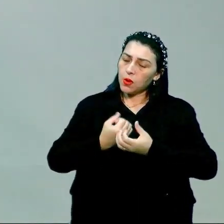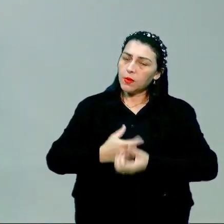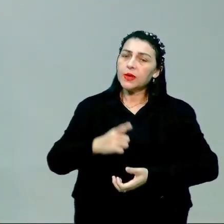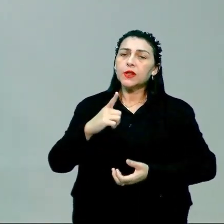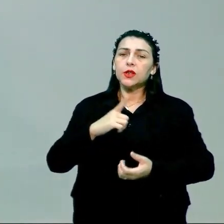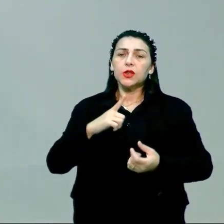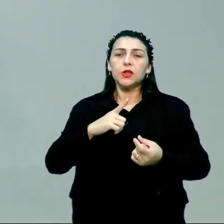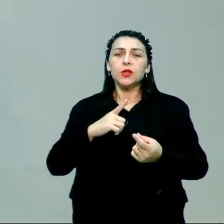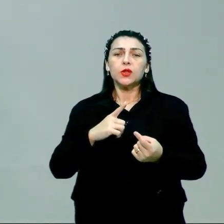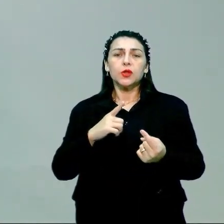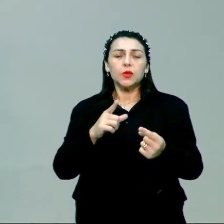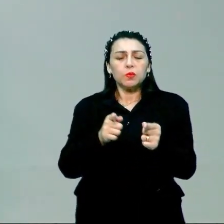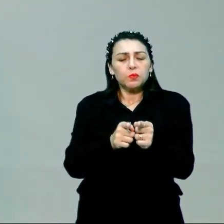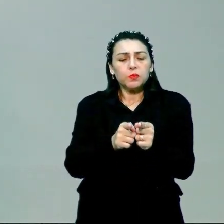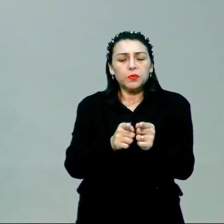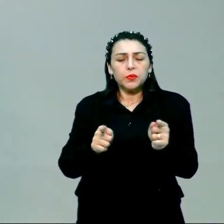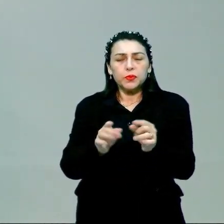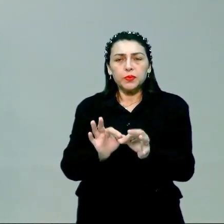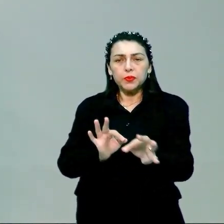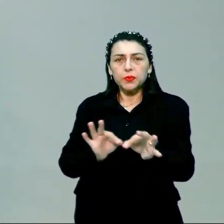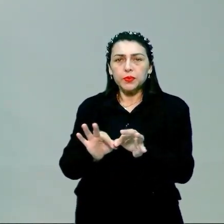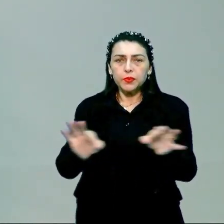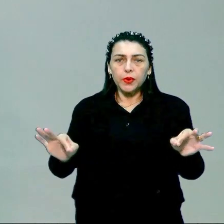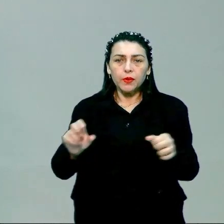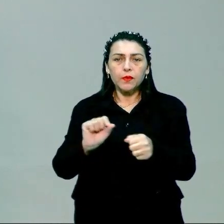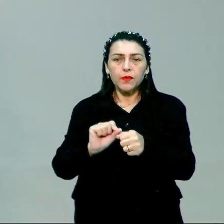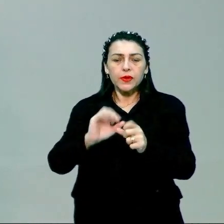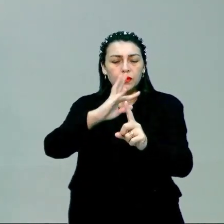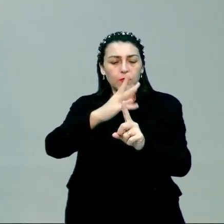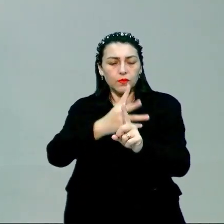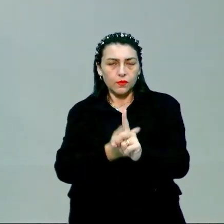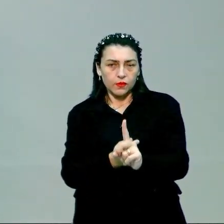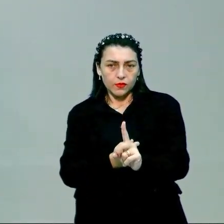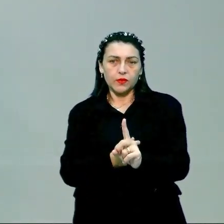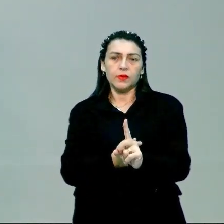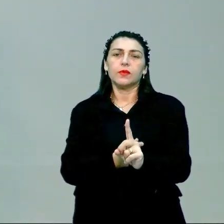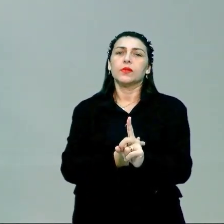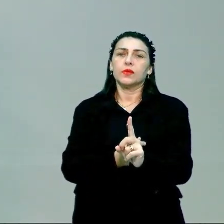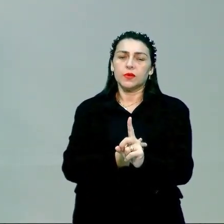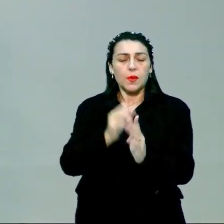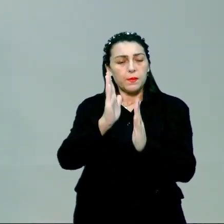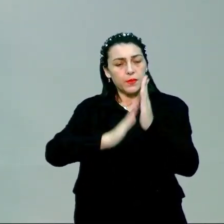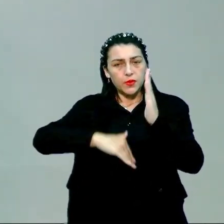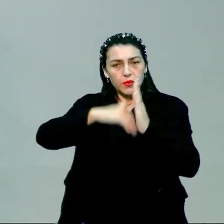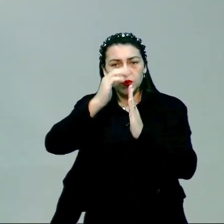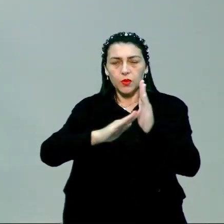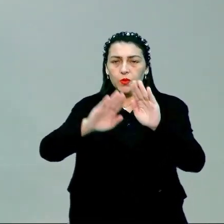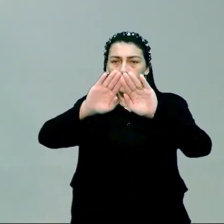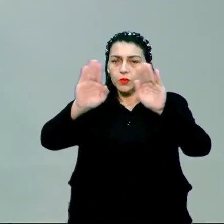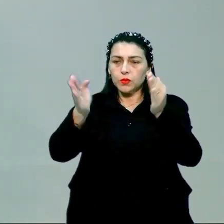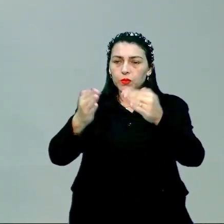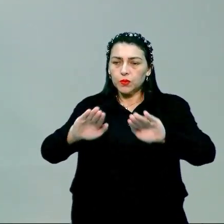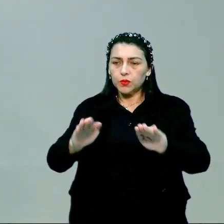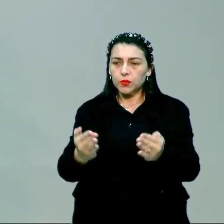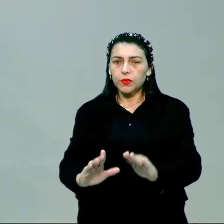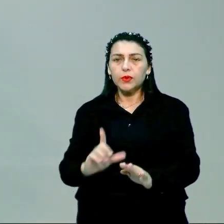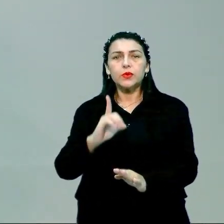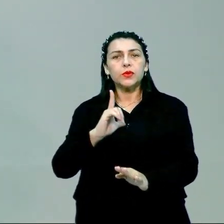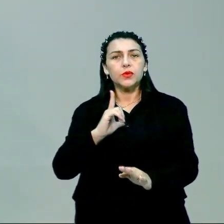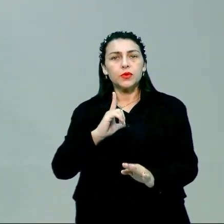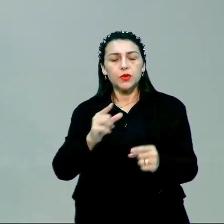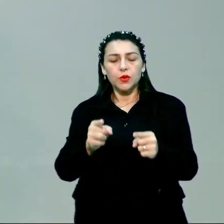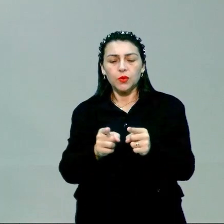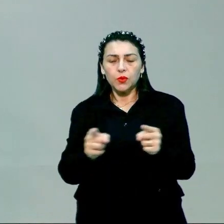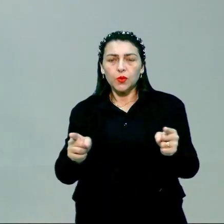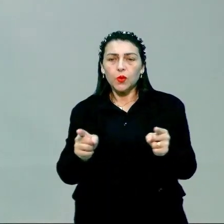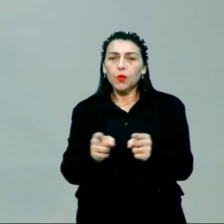métrica, tinha uma medida para produzir uma arte, uma obra, uma pintura, uma escultura. Eu tinha uma medida,